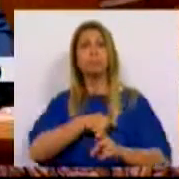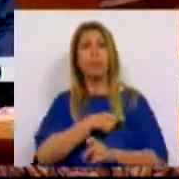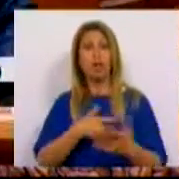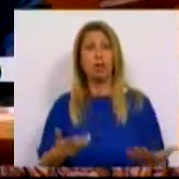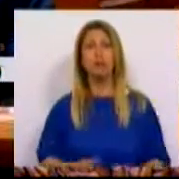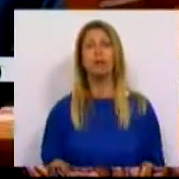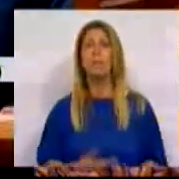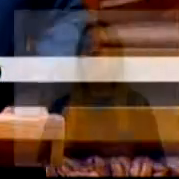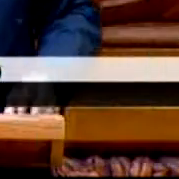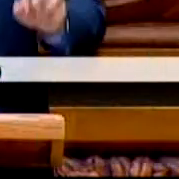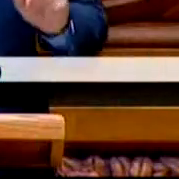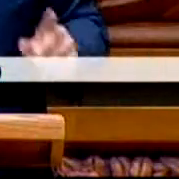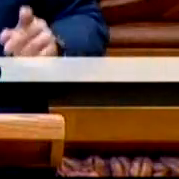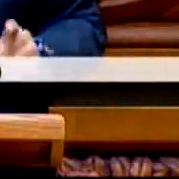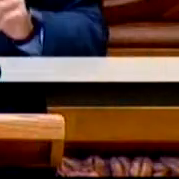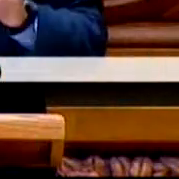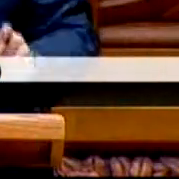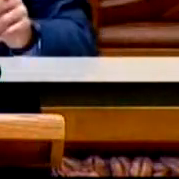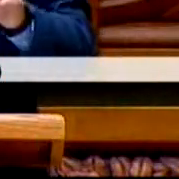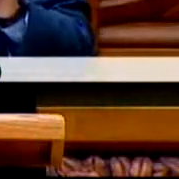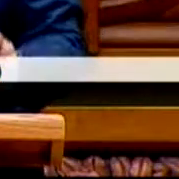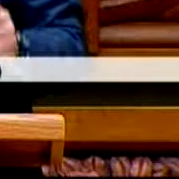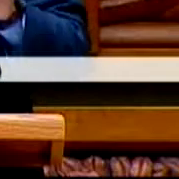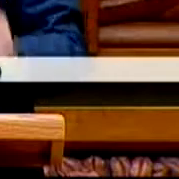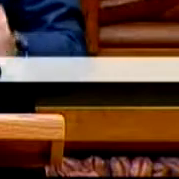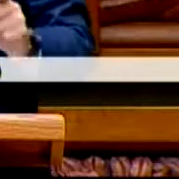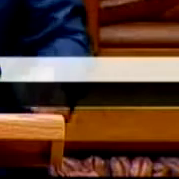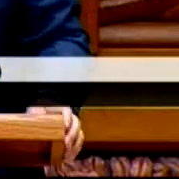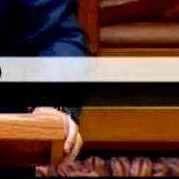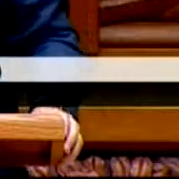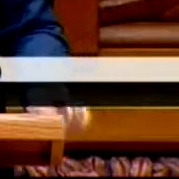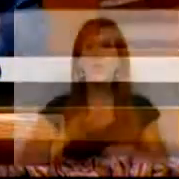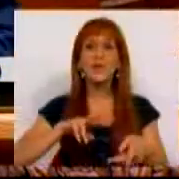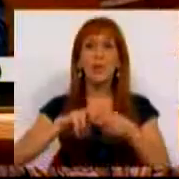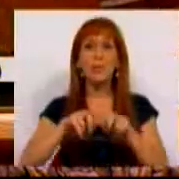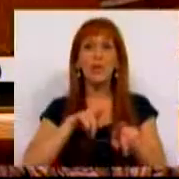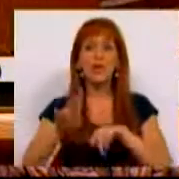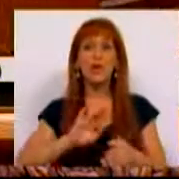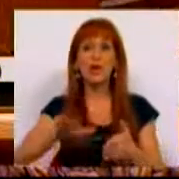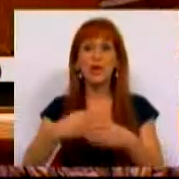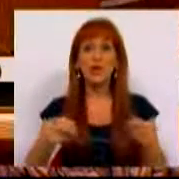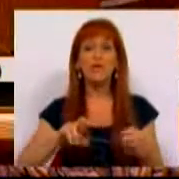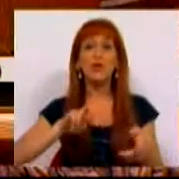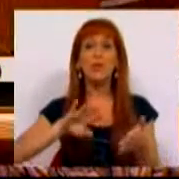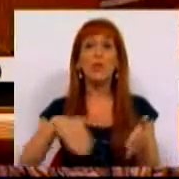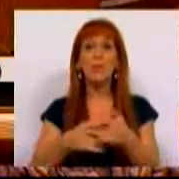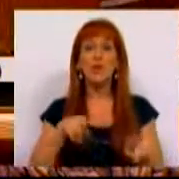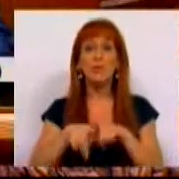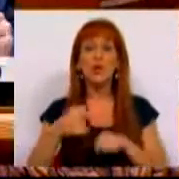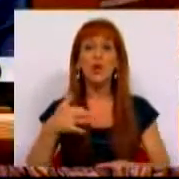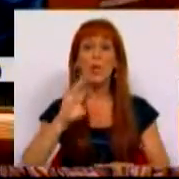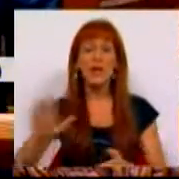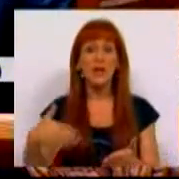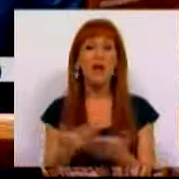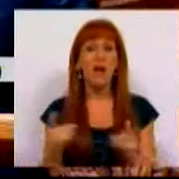E, por isso, como eu disse, é um problema político e um problema político resolve-se com propostas políticas. E, por isso, o Partido Socialista é muito claro naquilo que vai